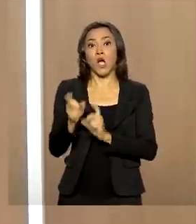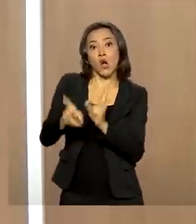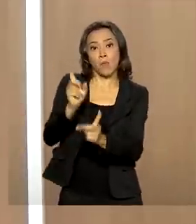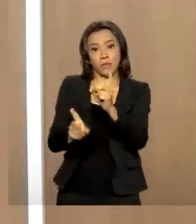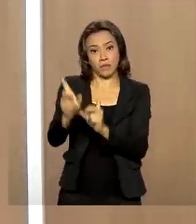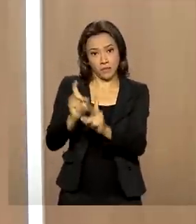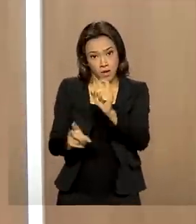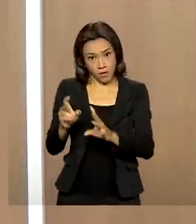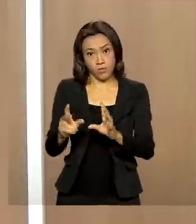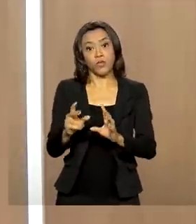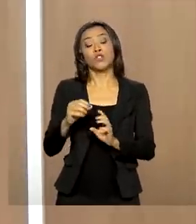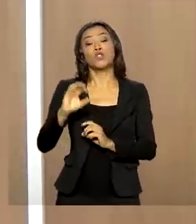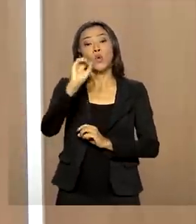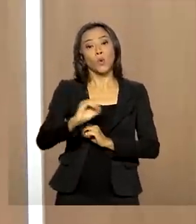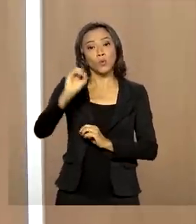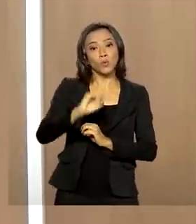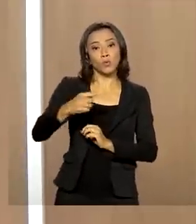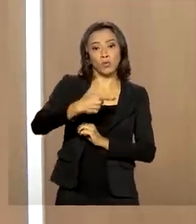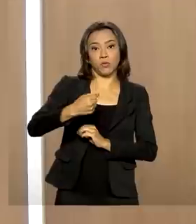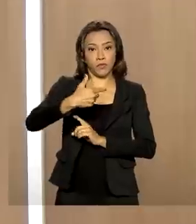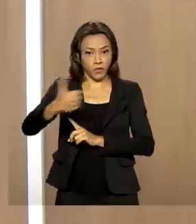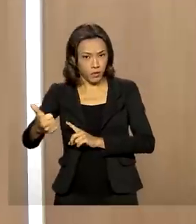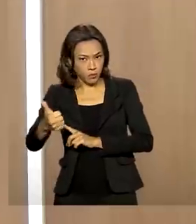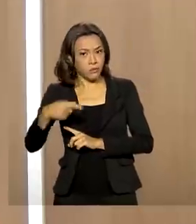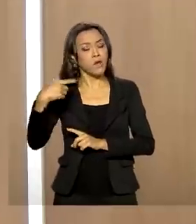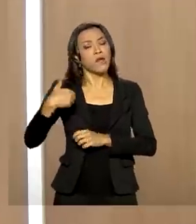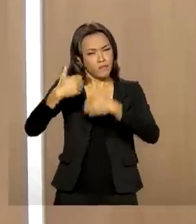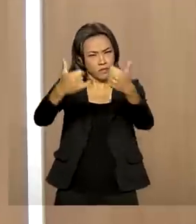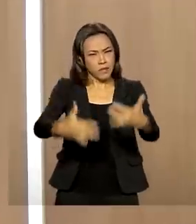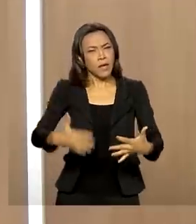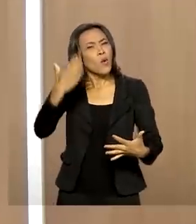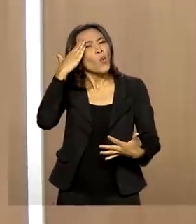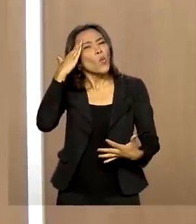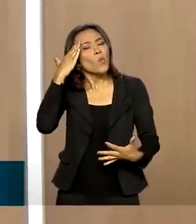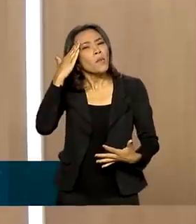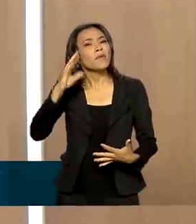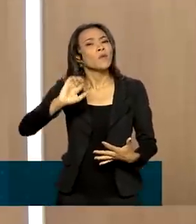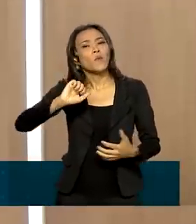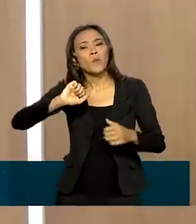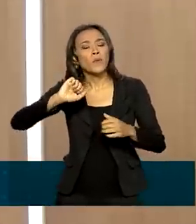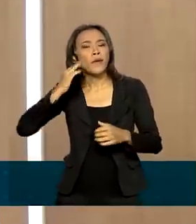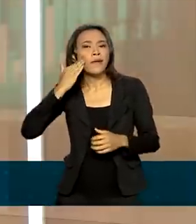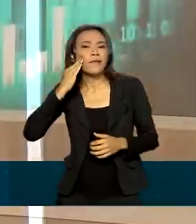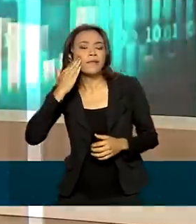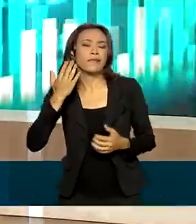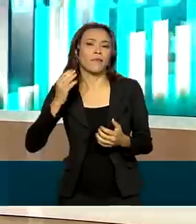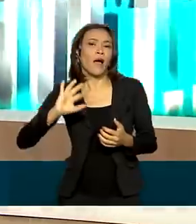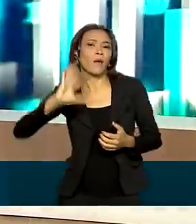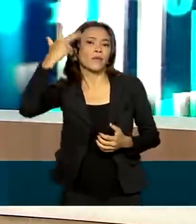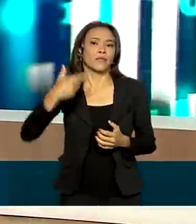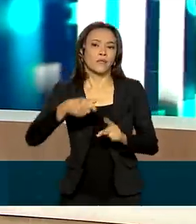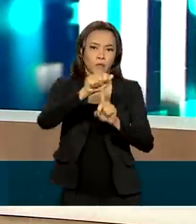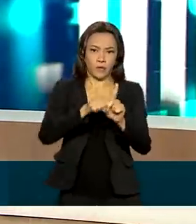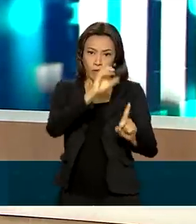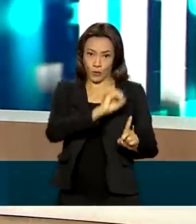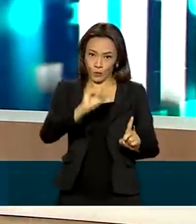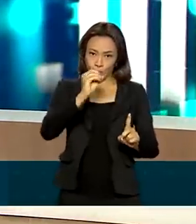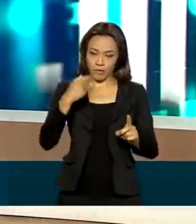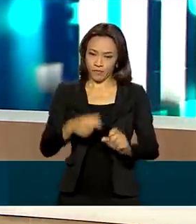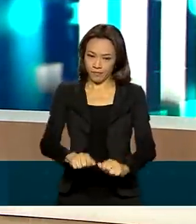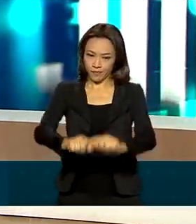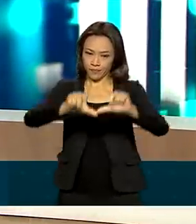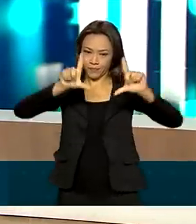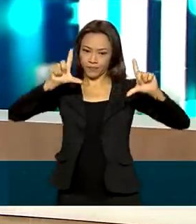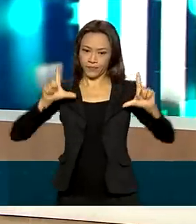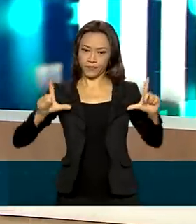2021. E para lhe ajudar a compreender o que aconteceu no mês de outubro, nós trouxemos uma pequena arte produzida pela nossa equipe, que nós vamos